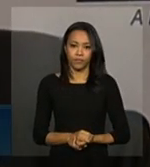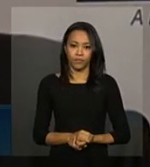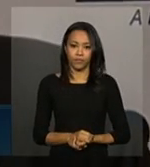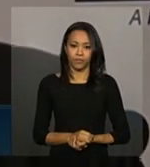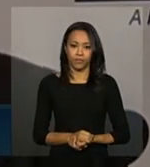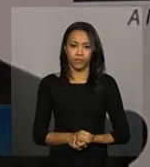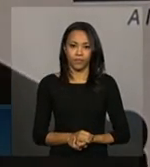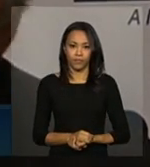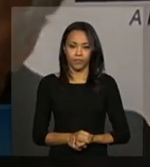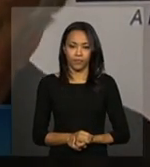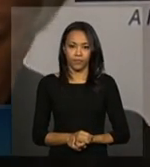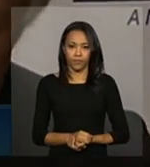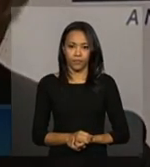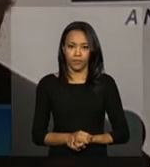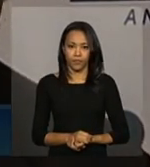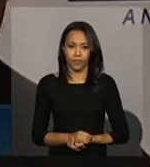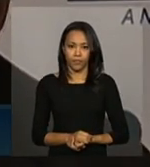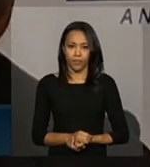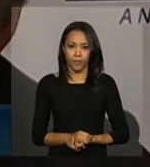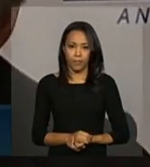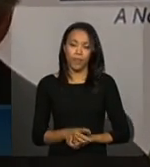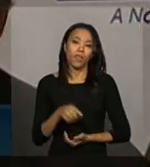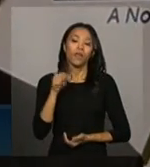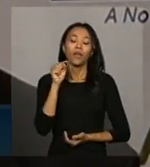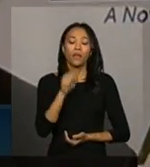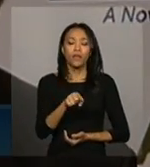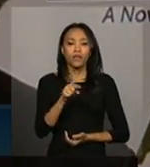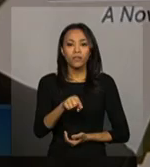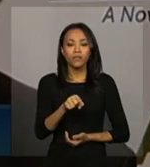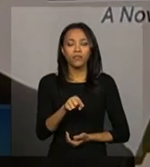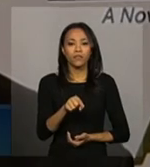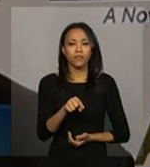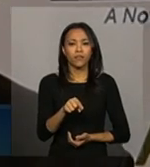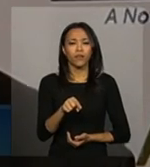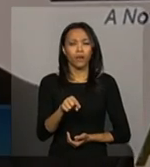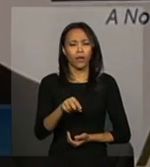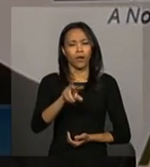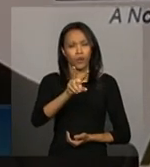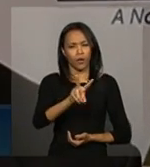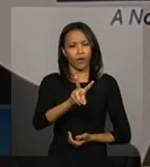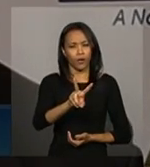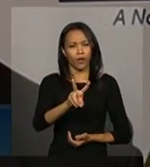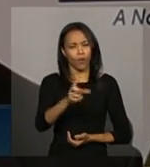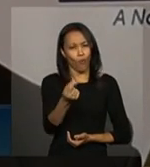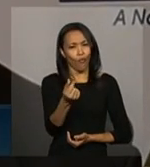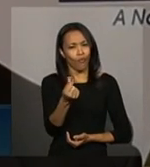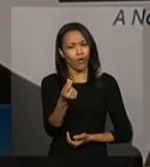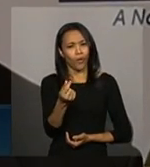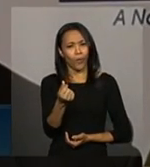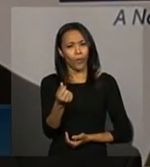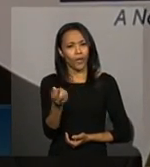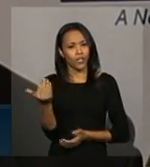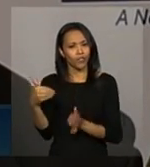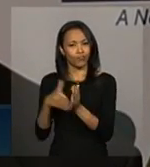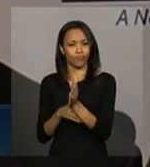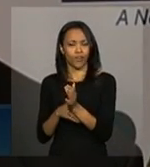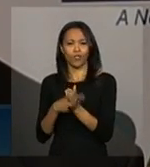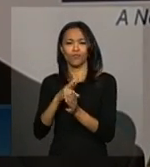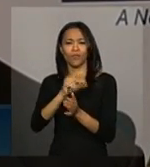Olha, esse é um fator assim que eu diria que é um pouco reservado na empresa,